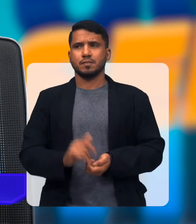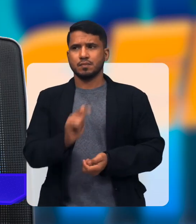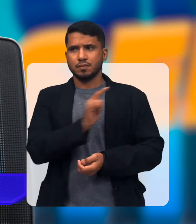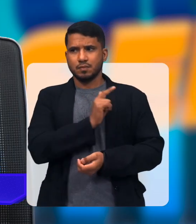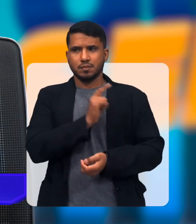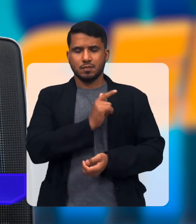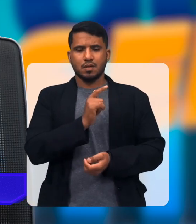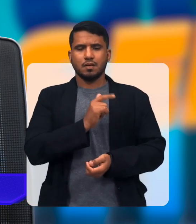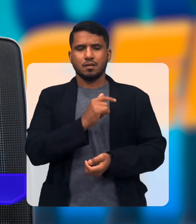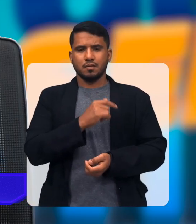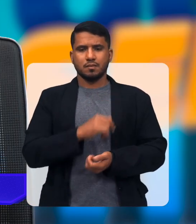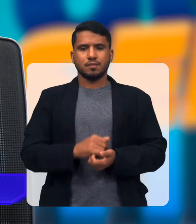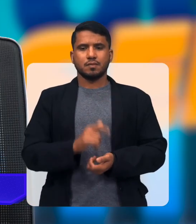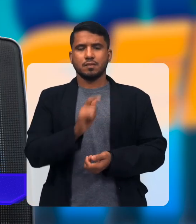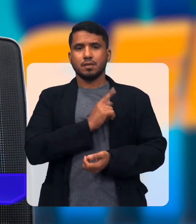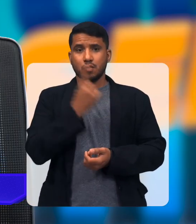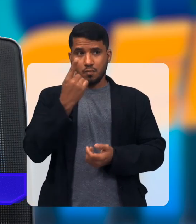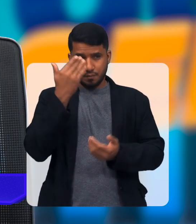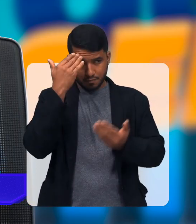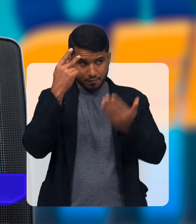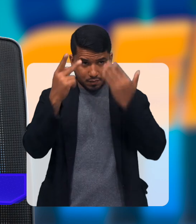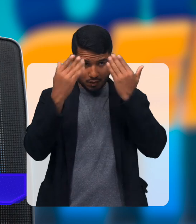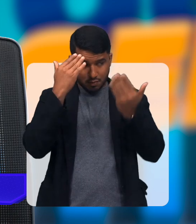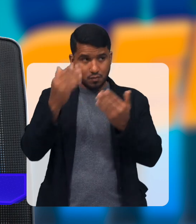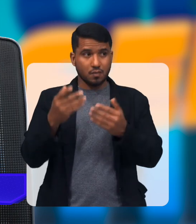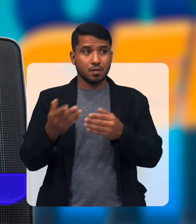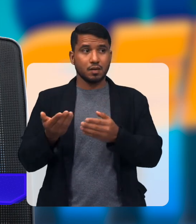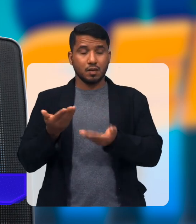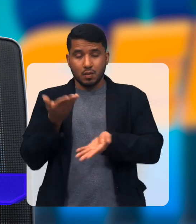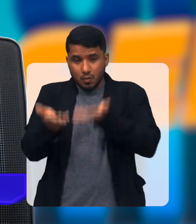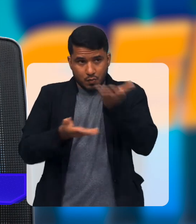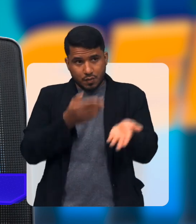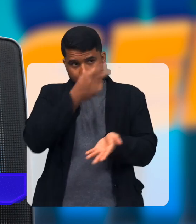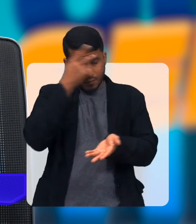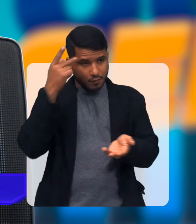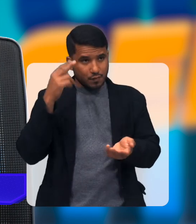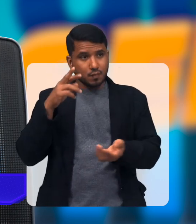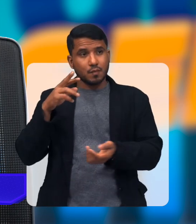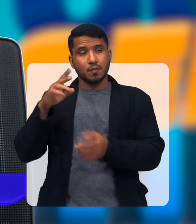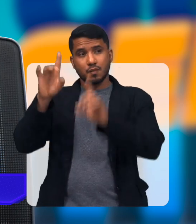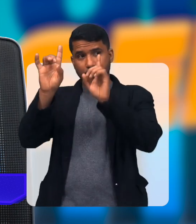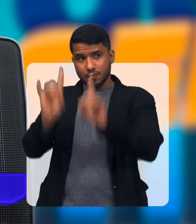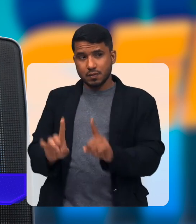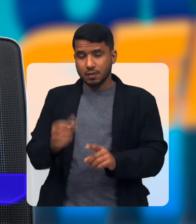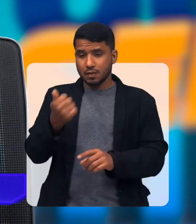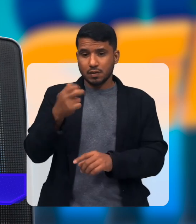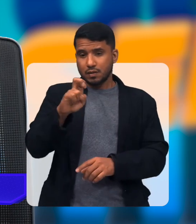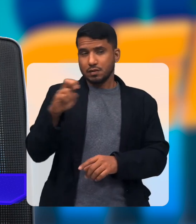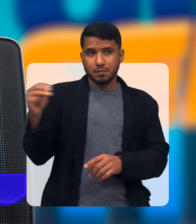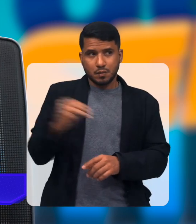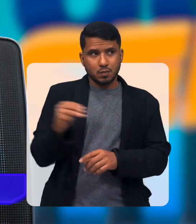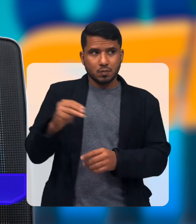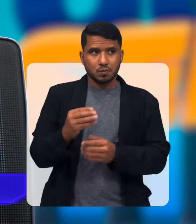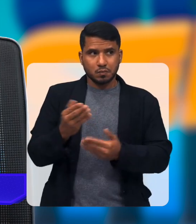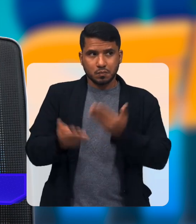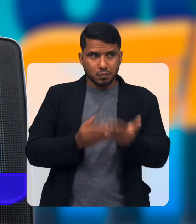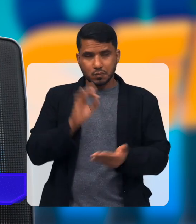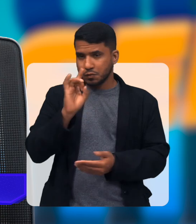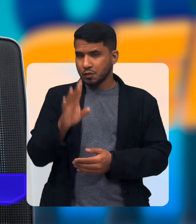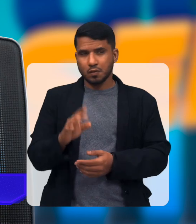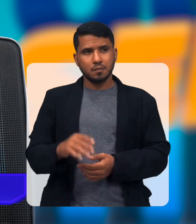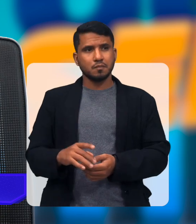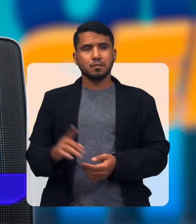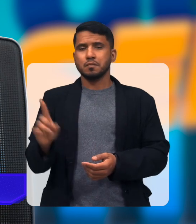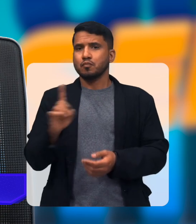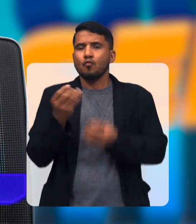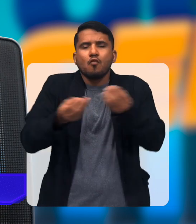município tem um psicólogo Que atende uma pessoa com deficiência 15 minutos de